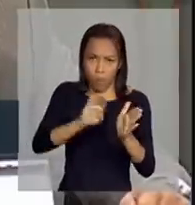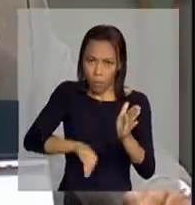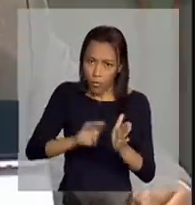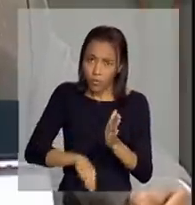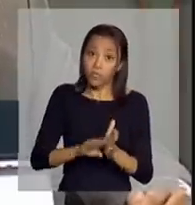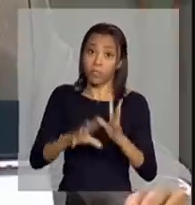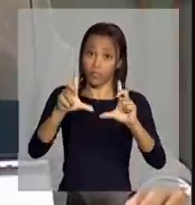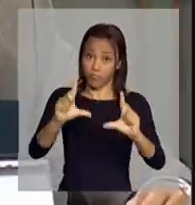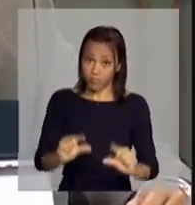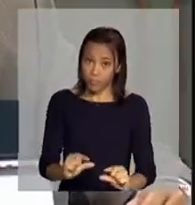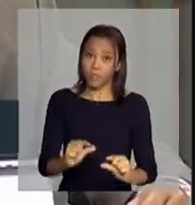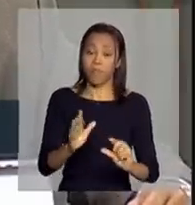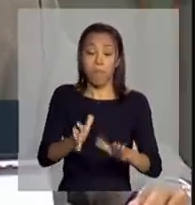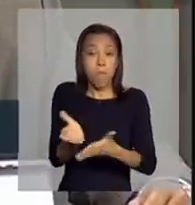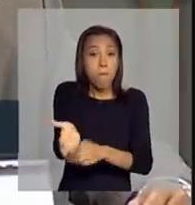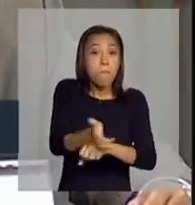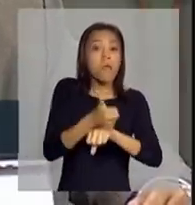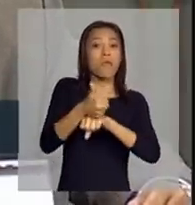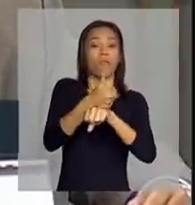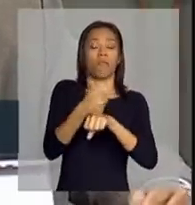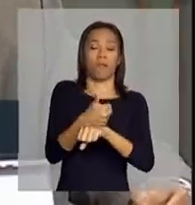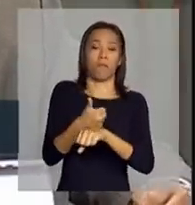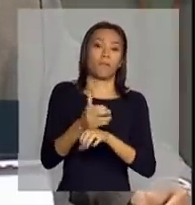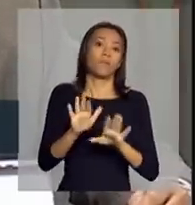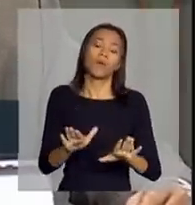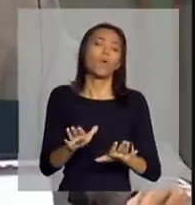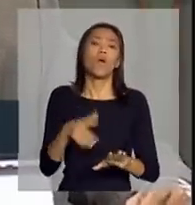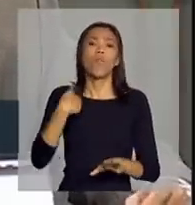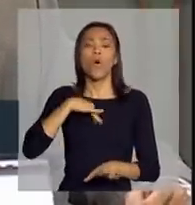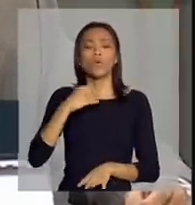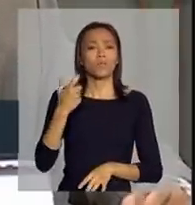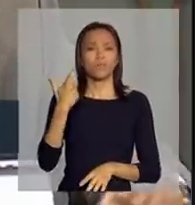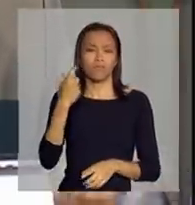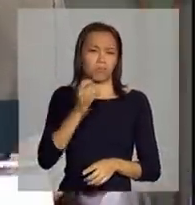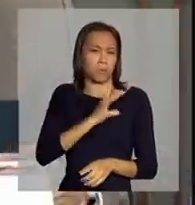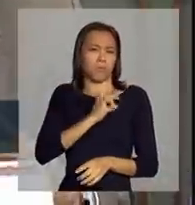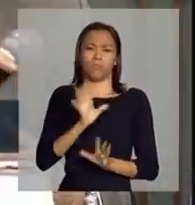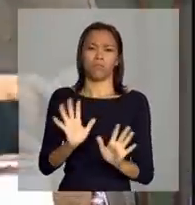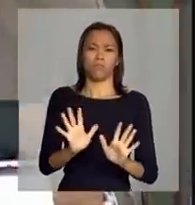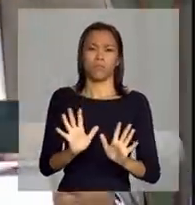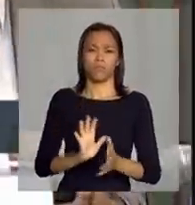mais a questão do hidratado. então, não temo por esse lado, não.